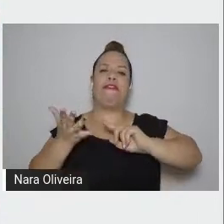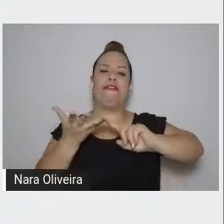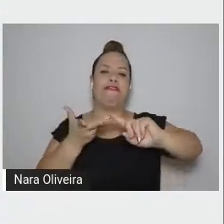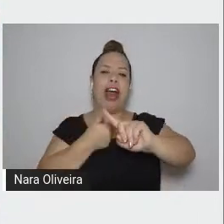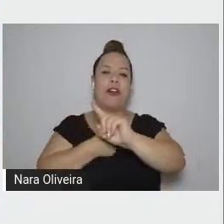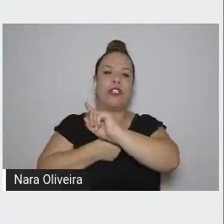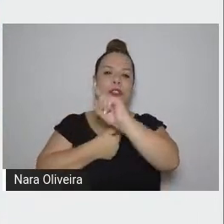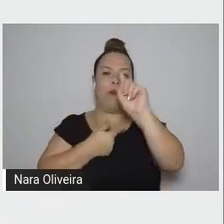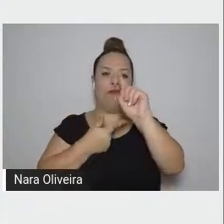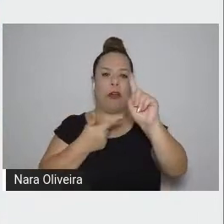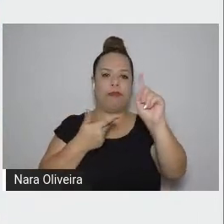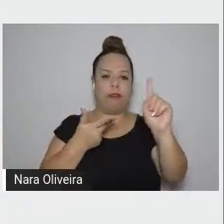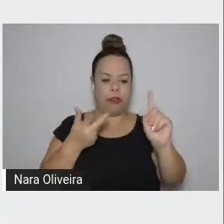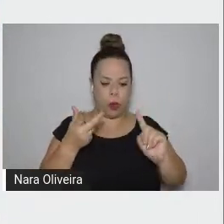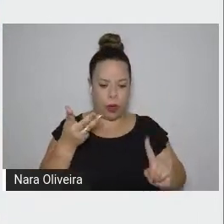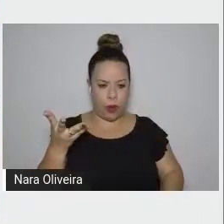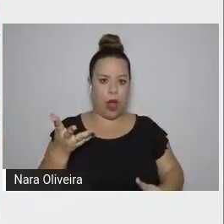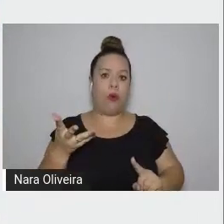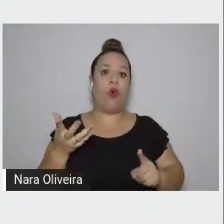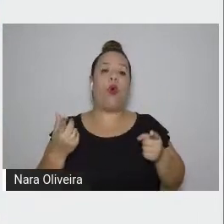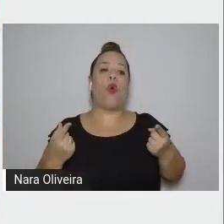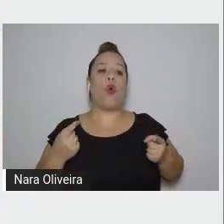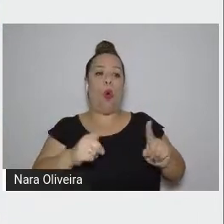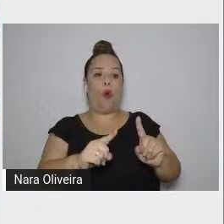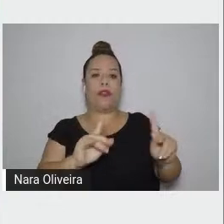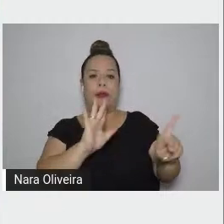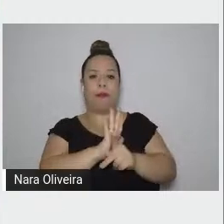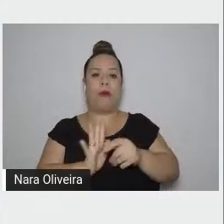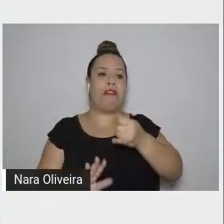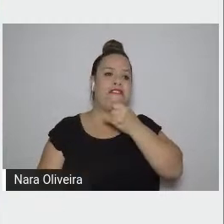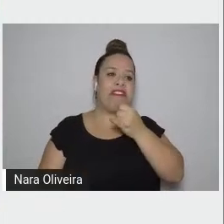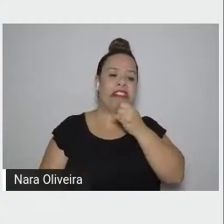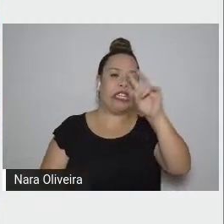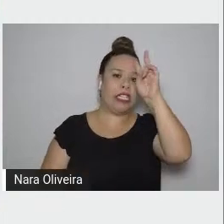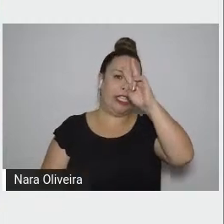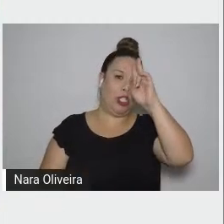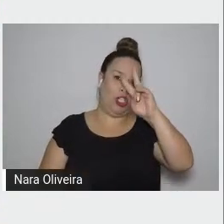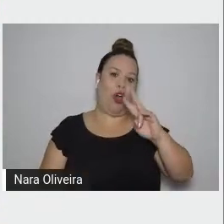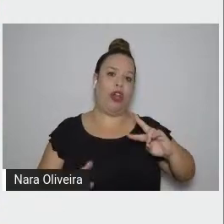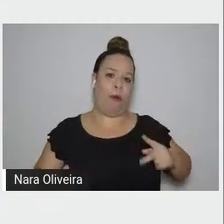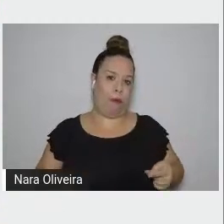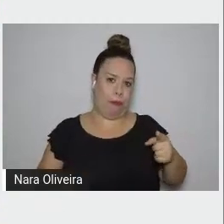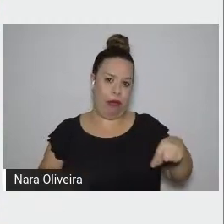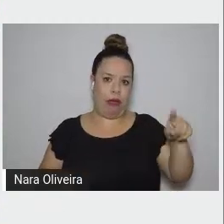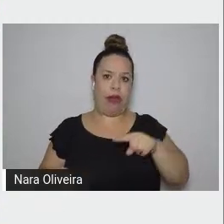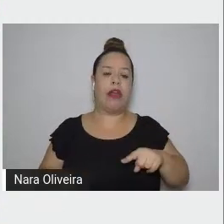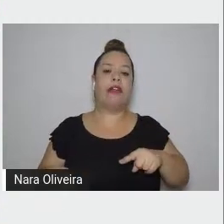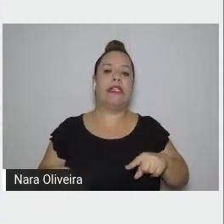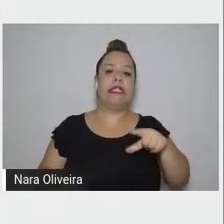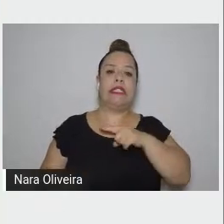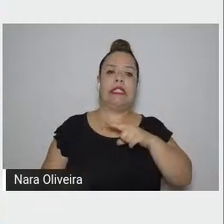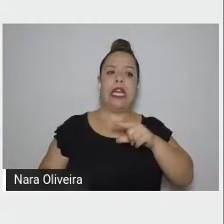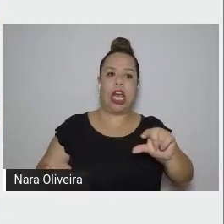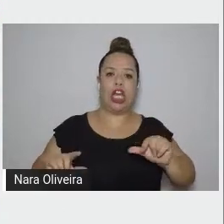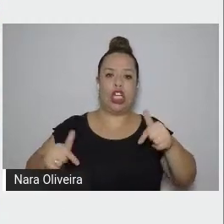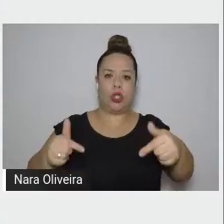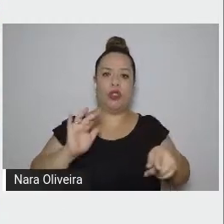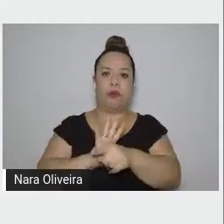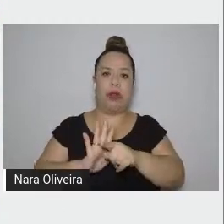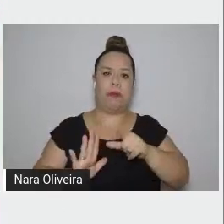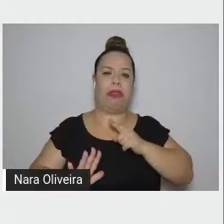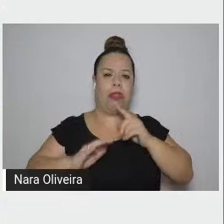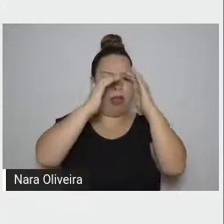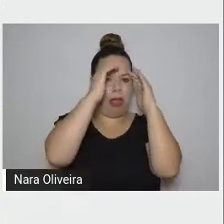oposto à infelicidade histórica dos homens. O ato rebelde de Raimundo Silva na história do centro de